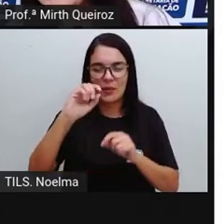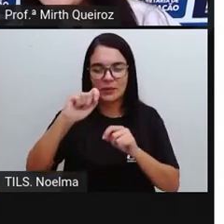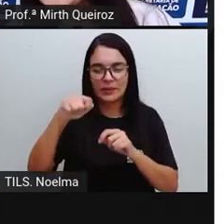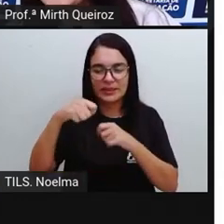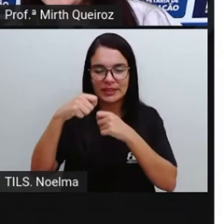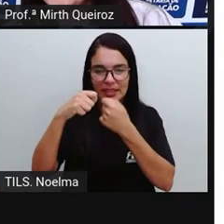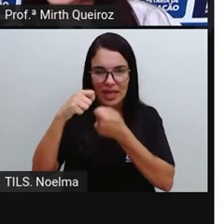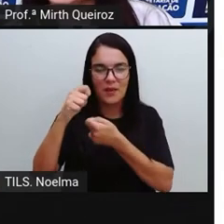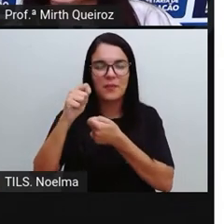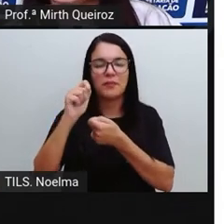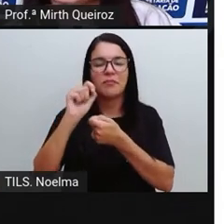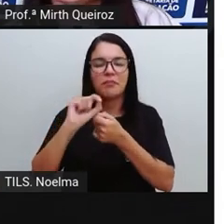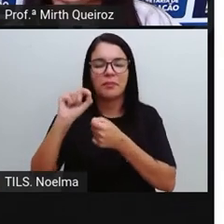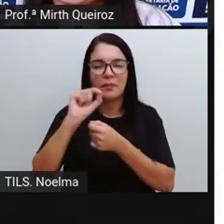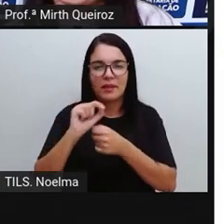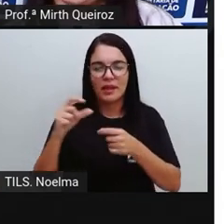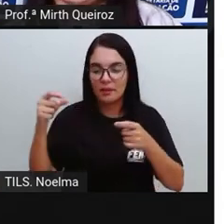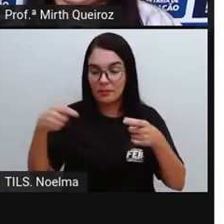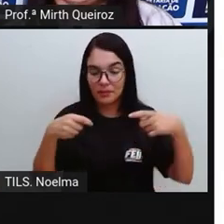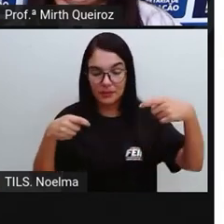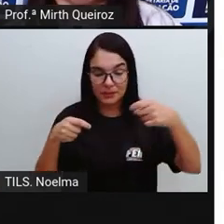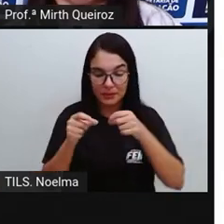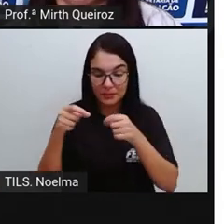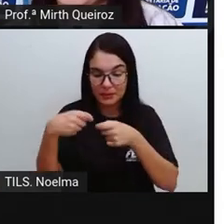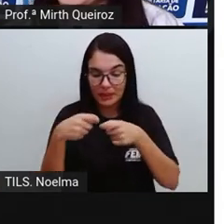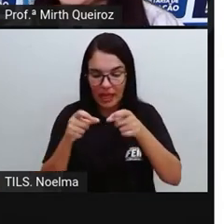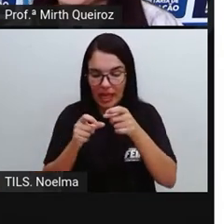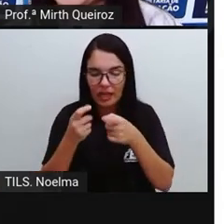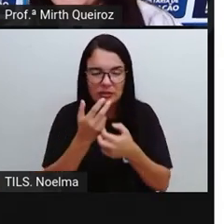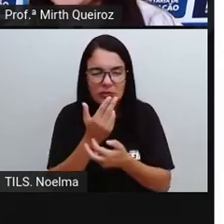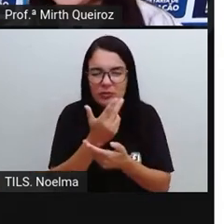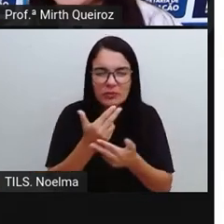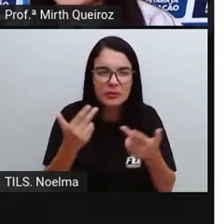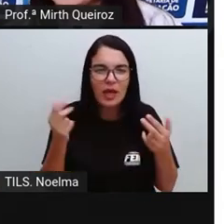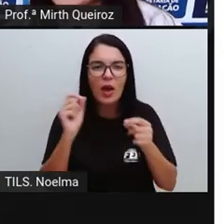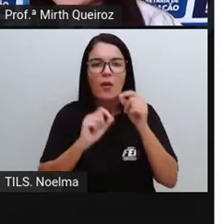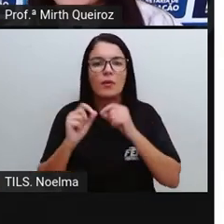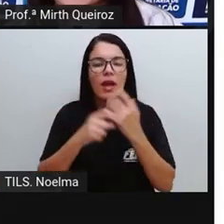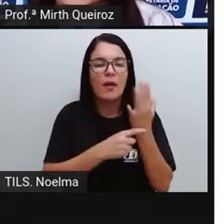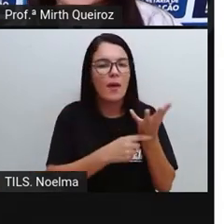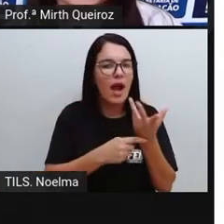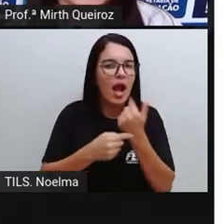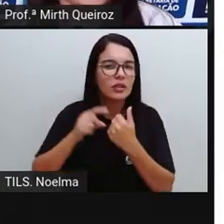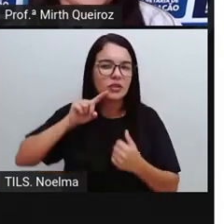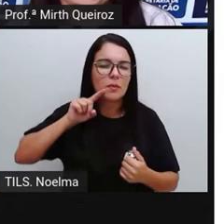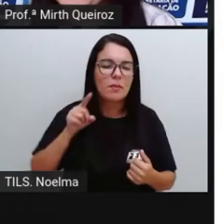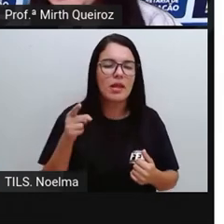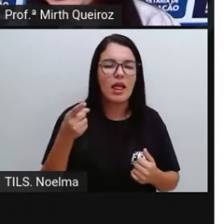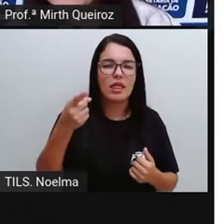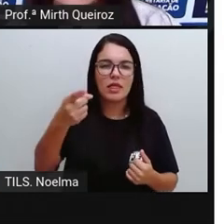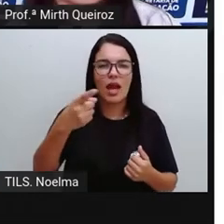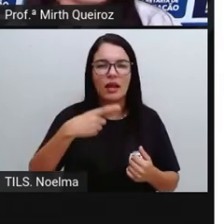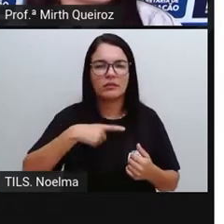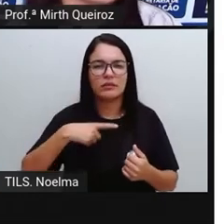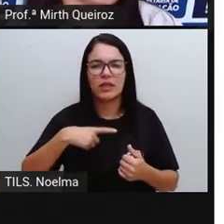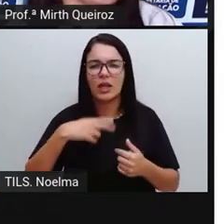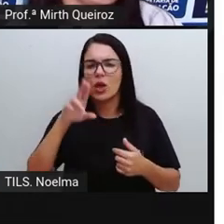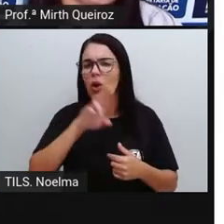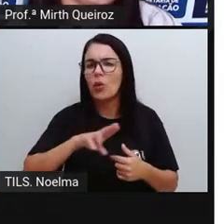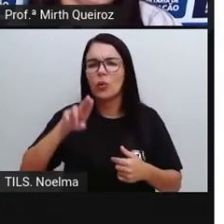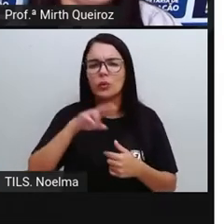milenar, né? Onde se utiliza vários objetos com vidros,